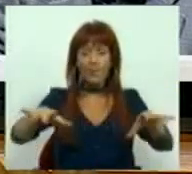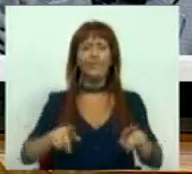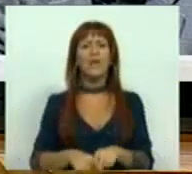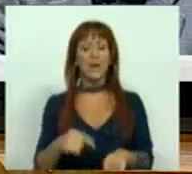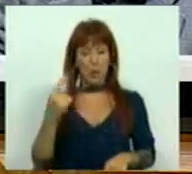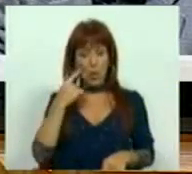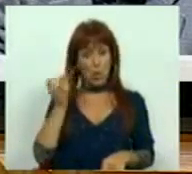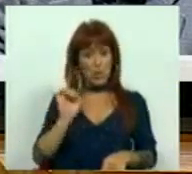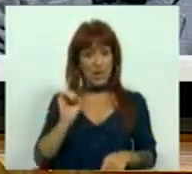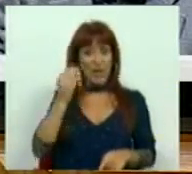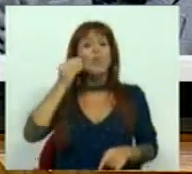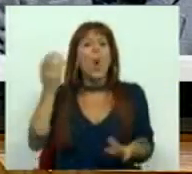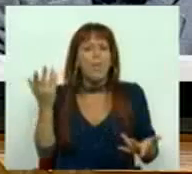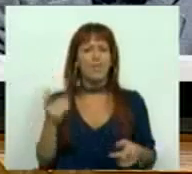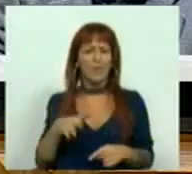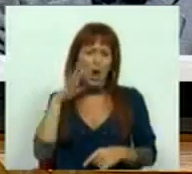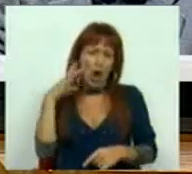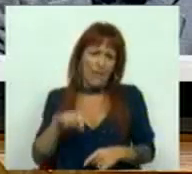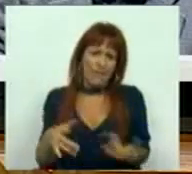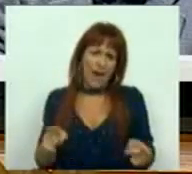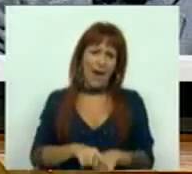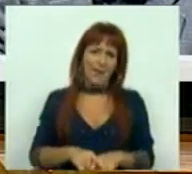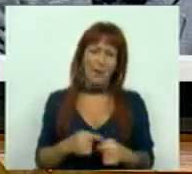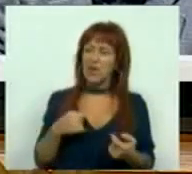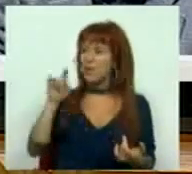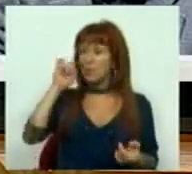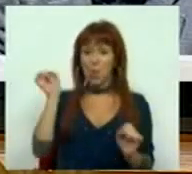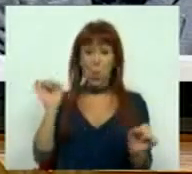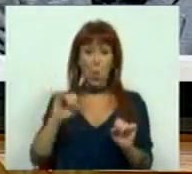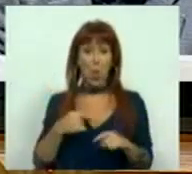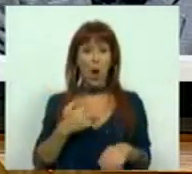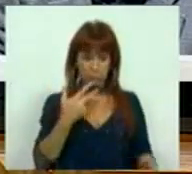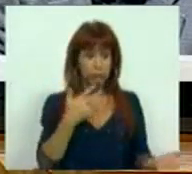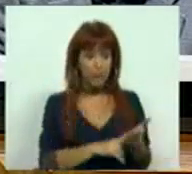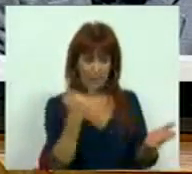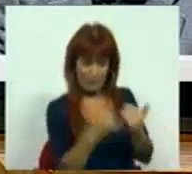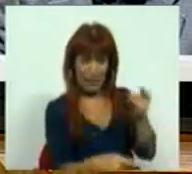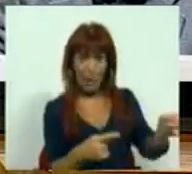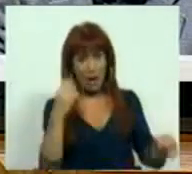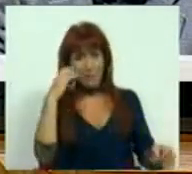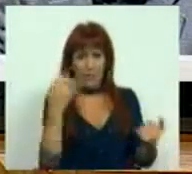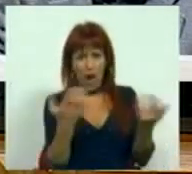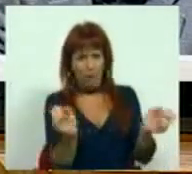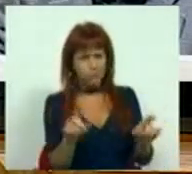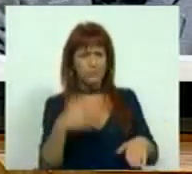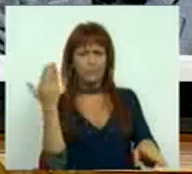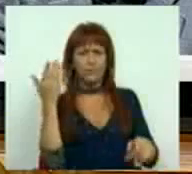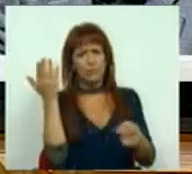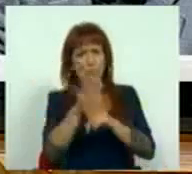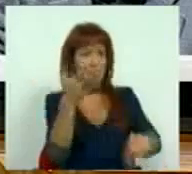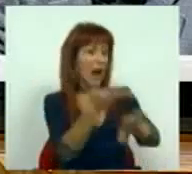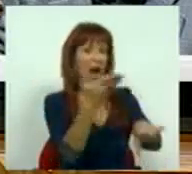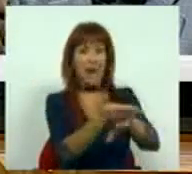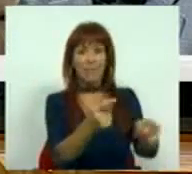desconhecimento traduz-se normalmente na desprotecção em situações de verdadeiro risco, como é principalmente o caso das